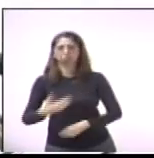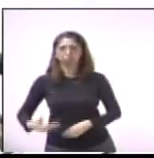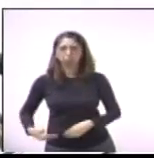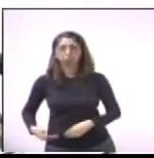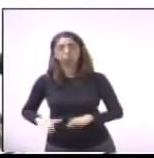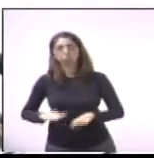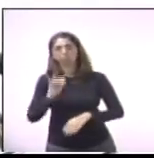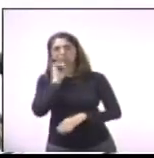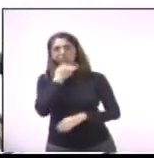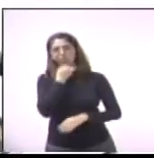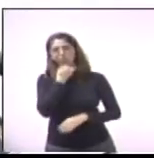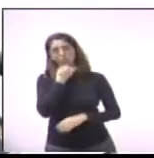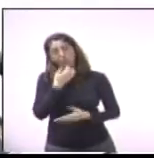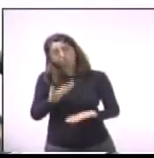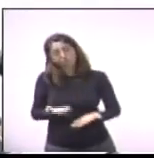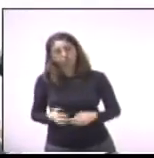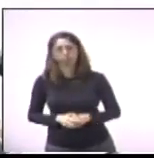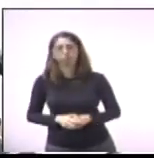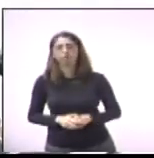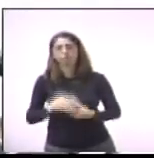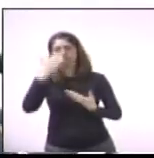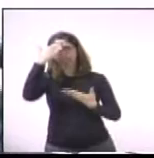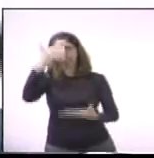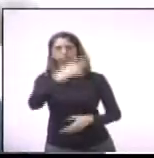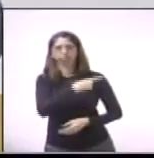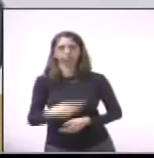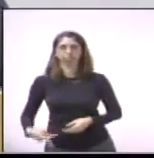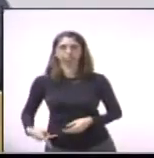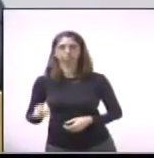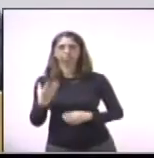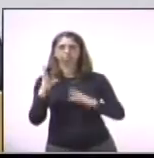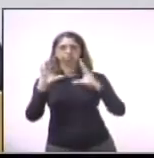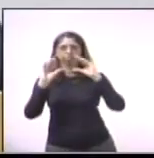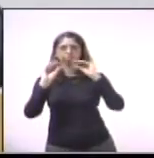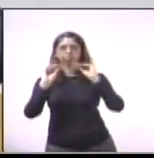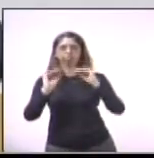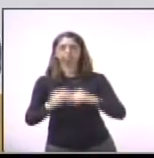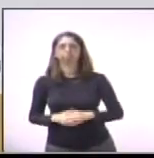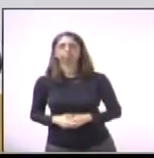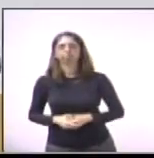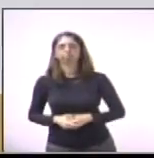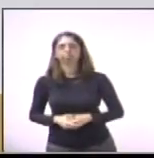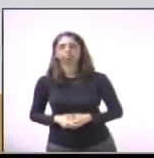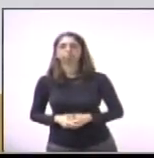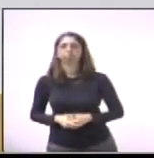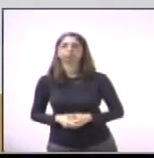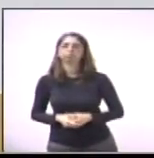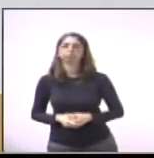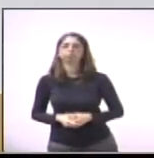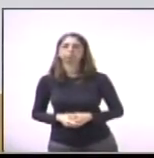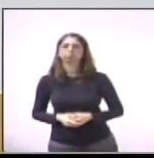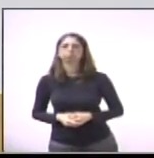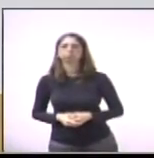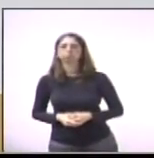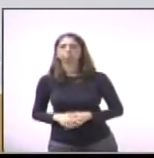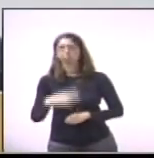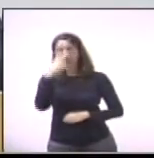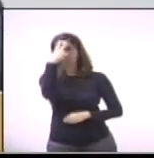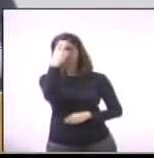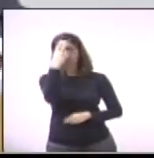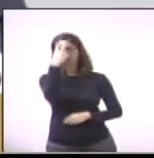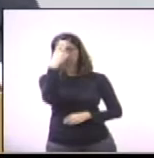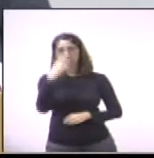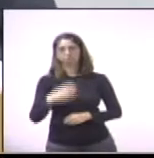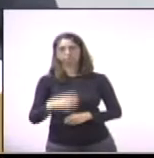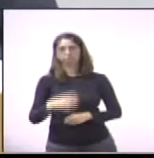infelizmente, é de aguardar. Obrigado, presidente. Boa noite. Com a palavra, o vereador Dr. Fábio Valadão.